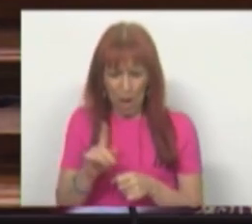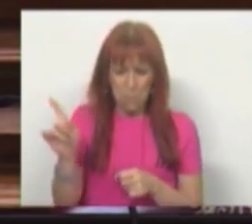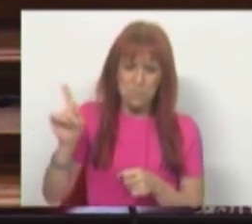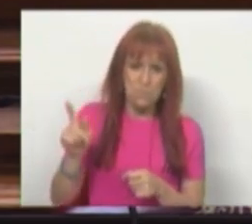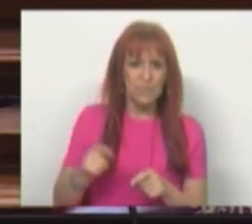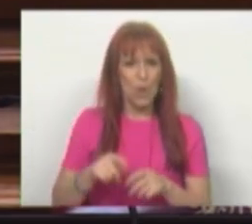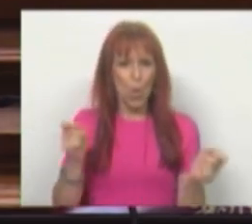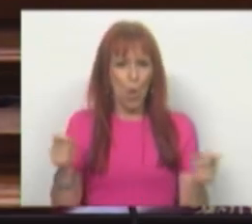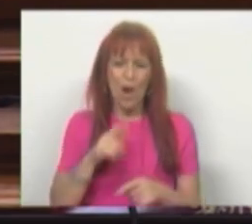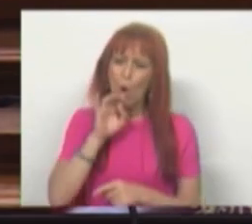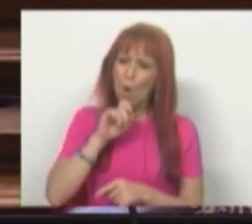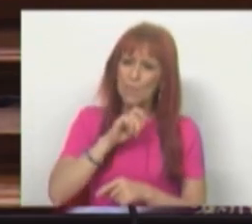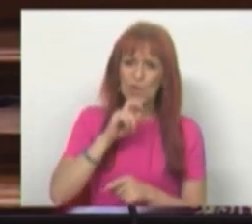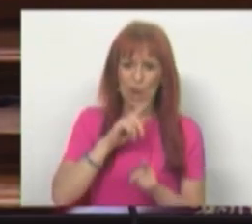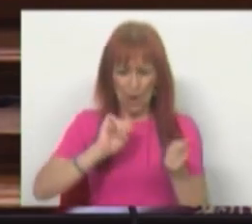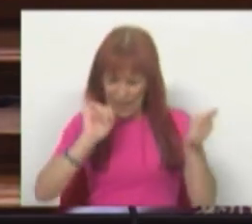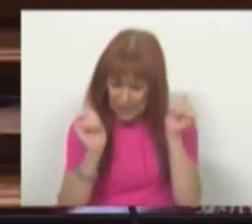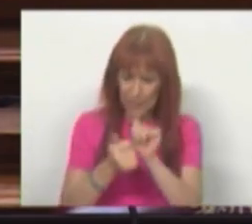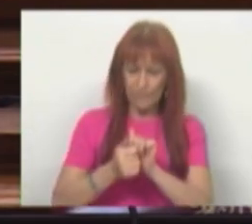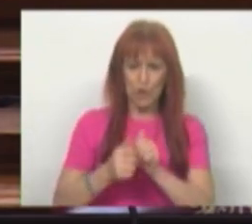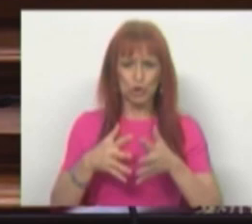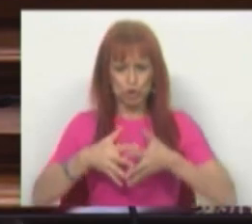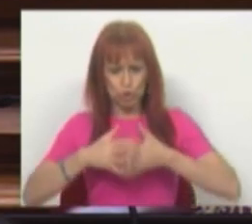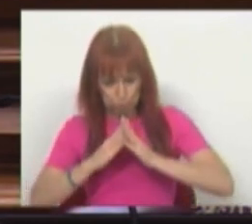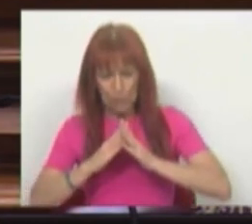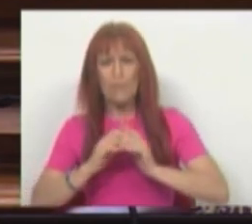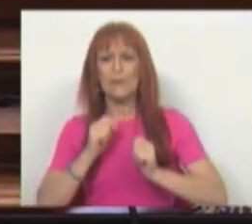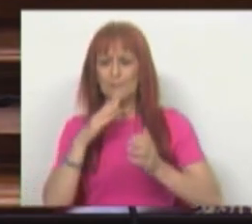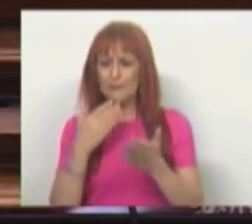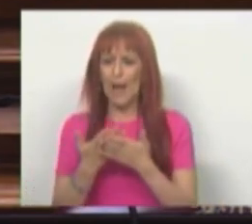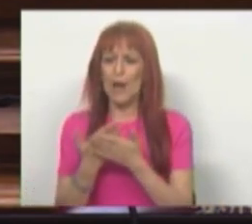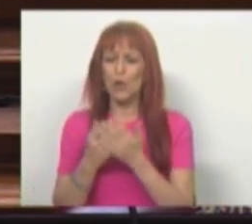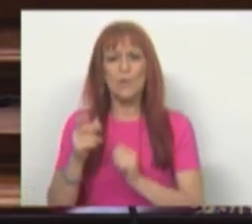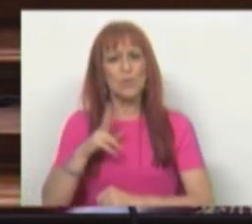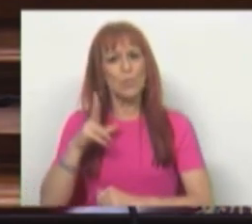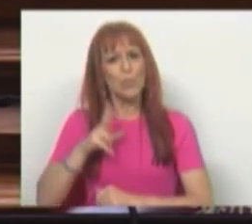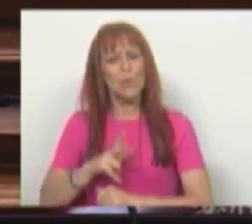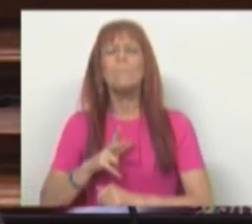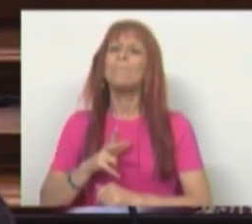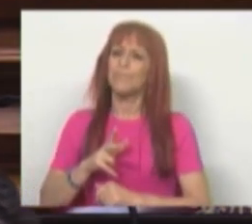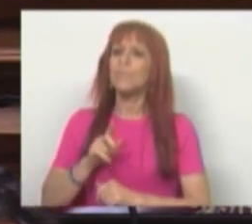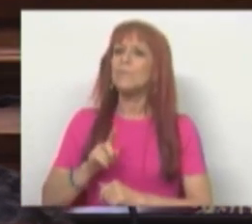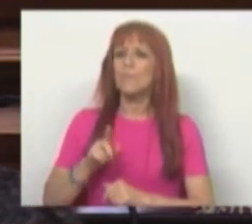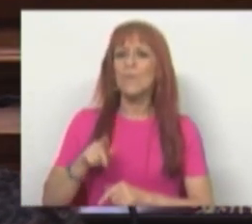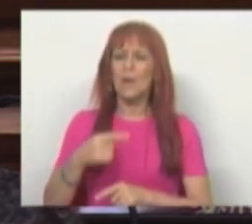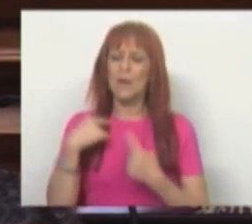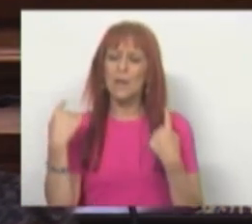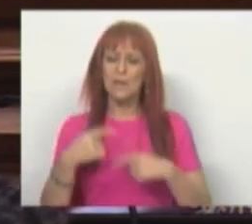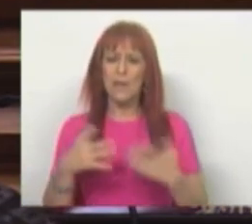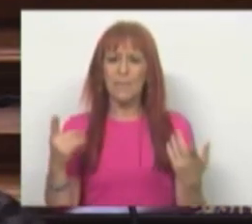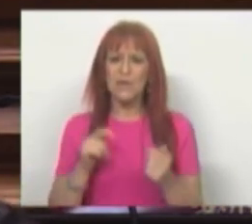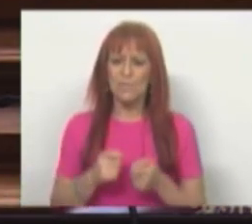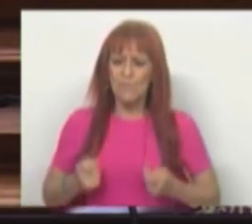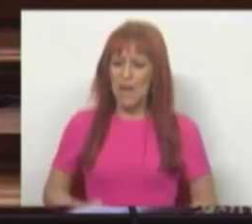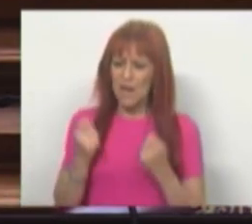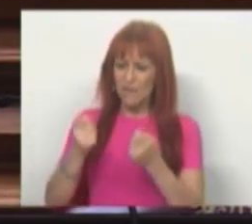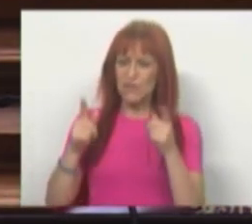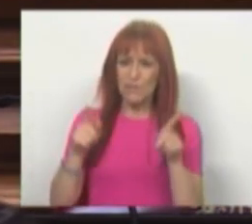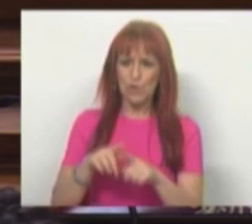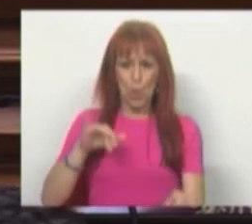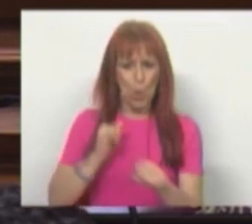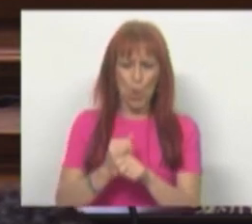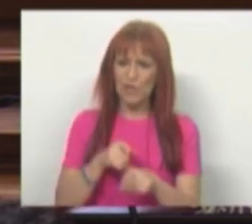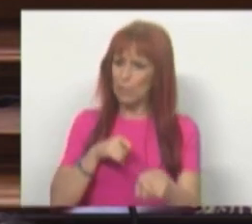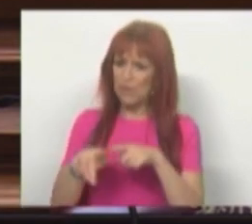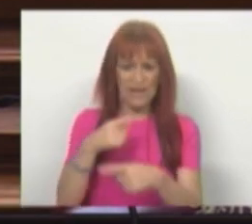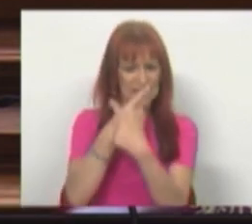como uma oportunidade para transformar estruturalmente a economia portuguesa, aí teremos que investir noutro tipo